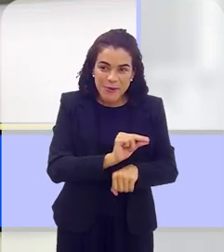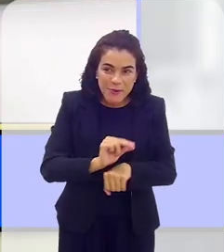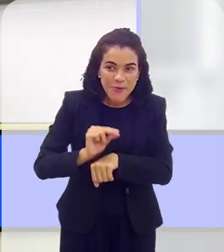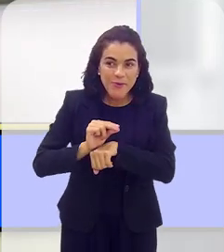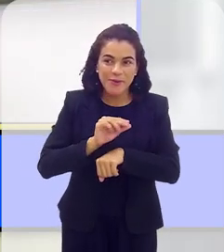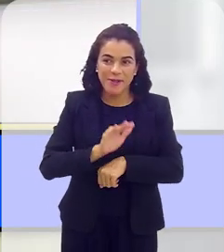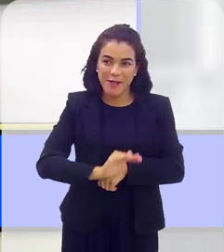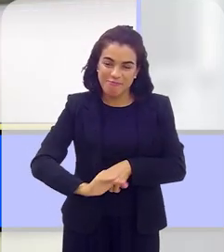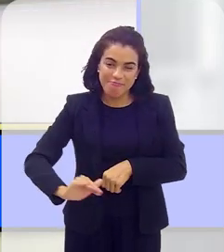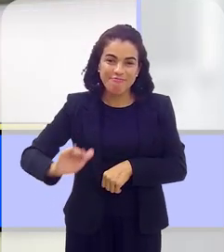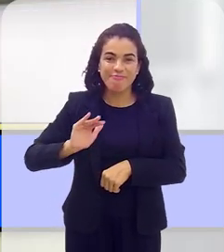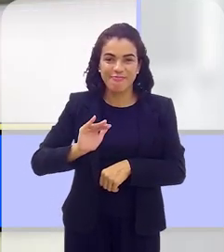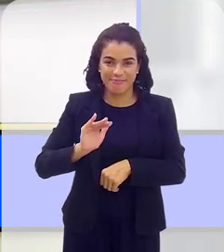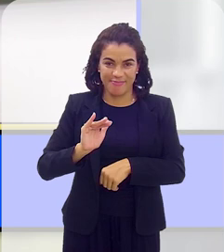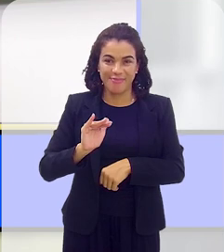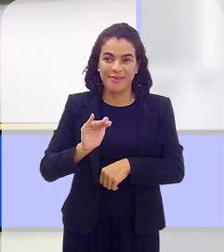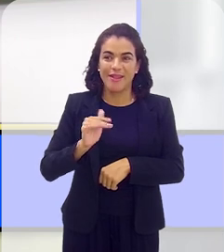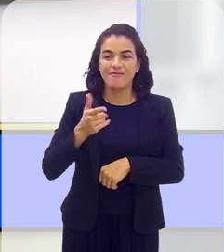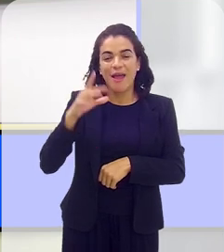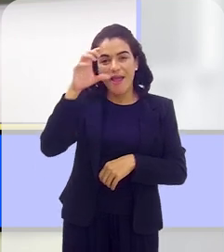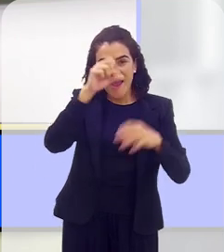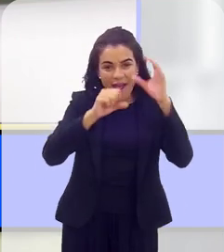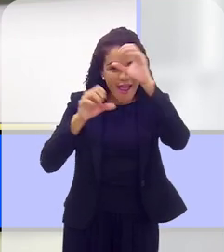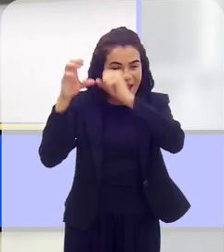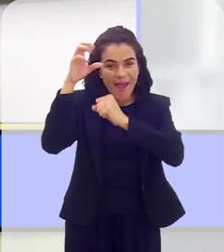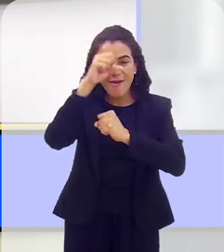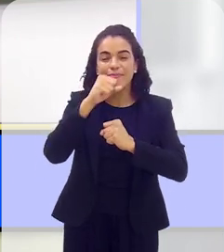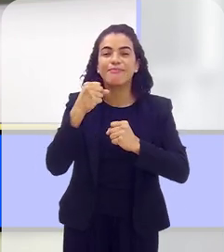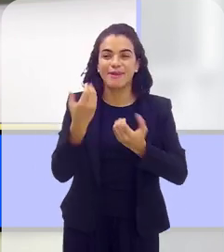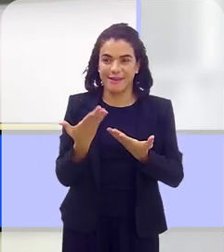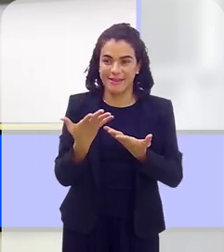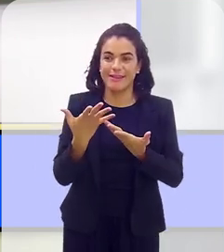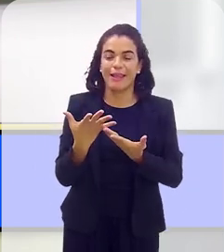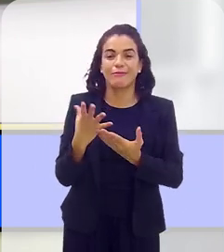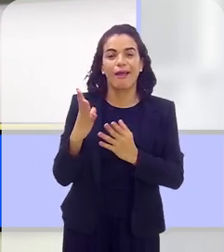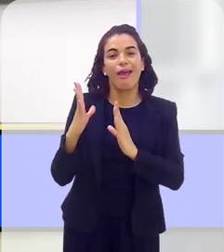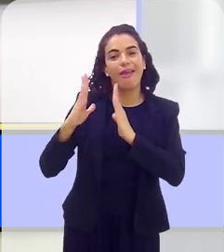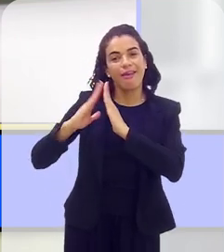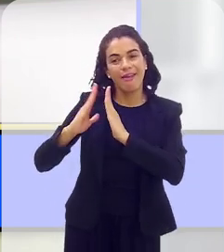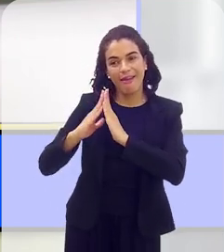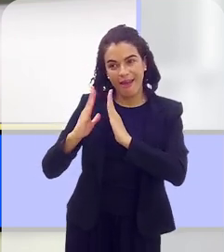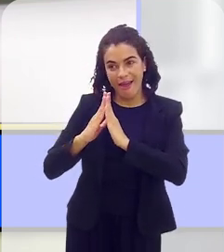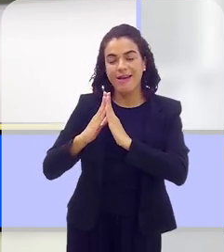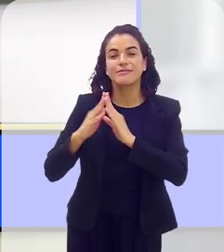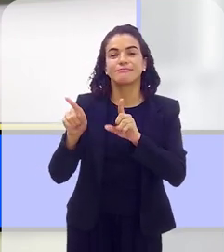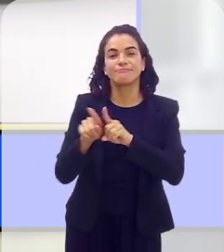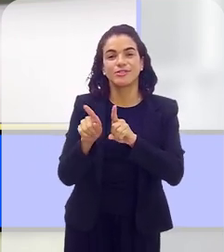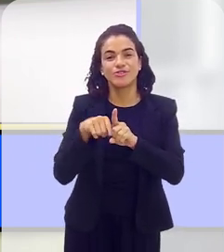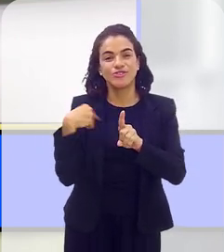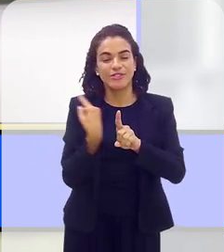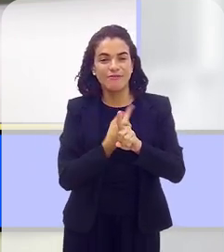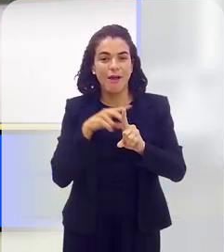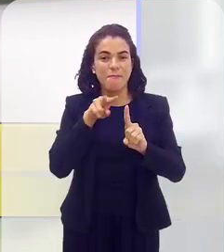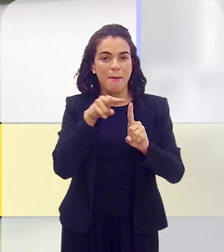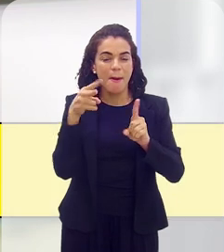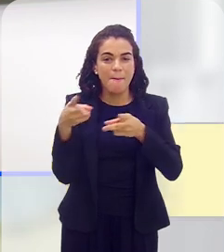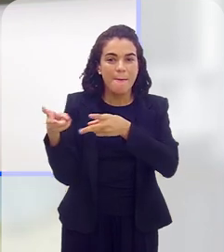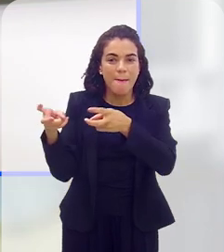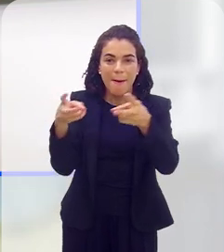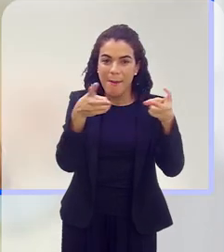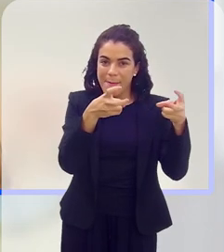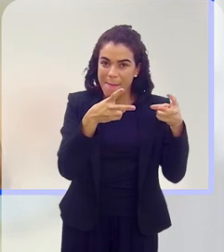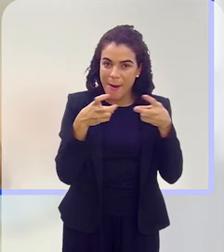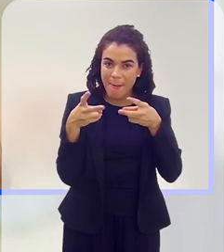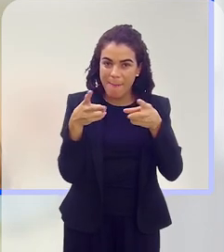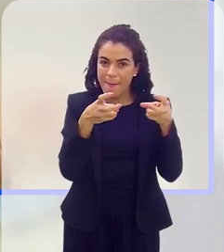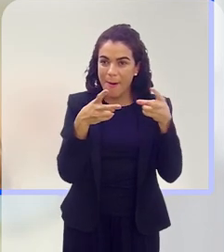criança ainda tem. E a gente só vai aprendendo à medida que ela vai, realmente, dentro de casa a gente vai observando essas dificuldades,